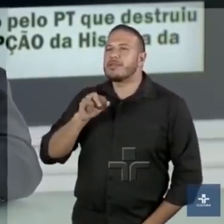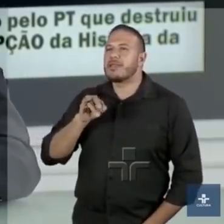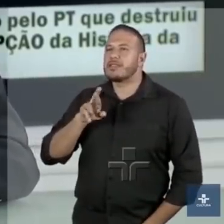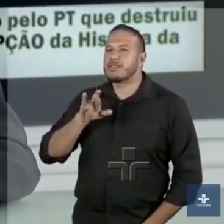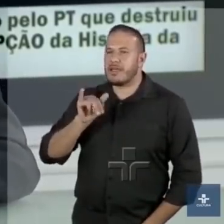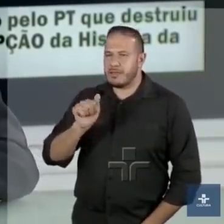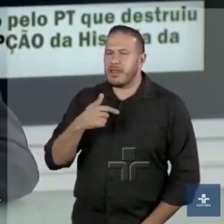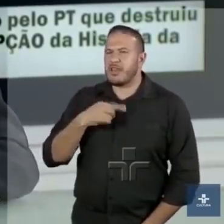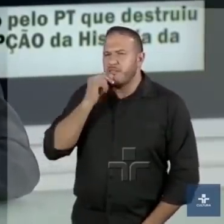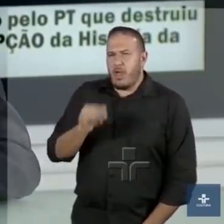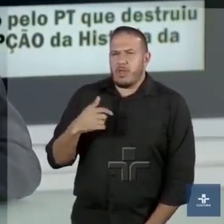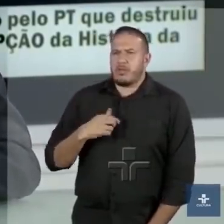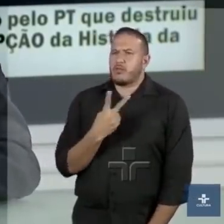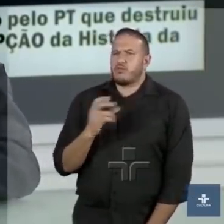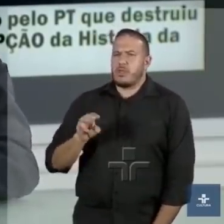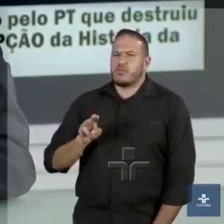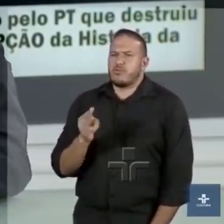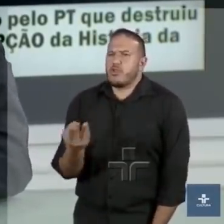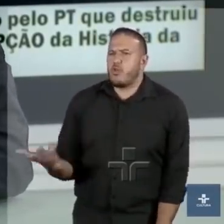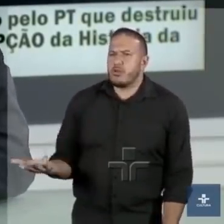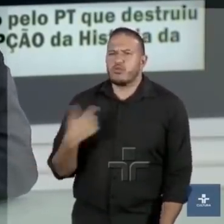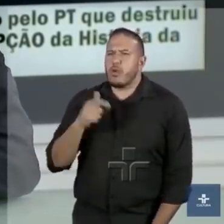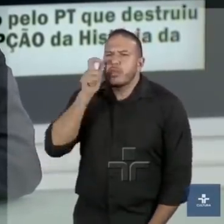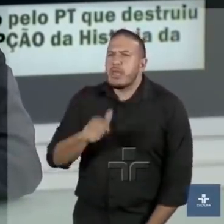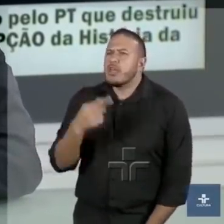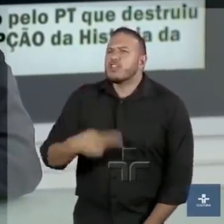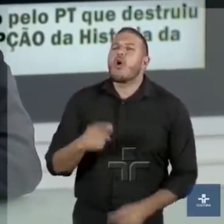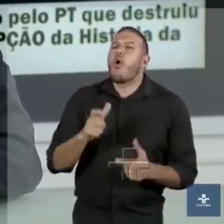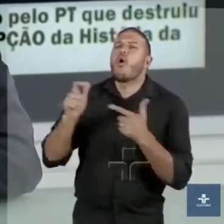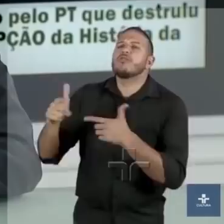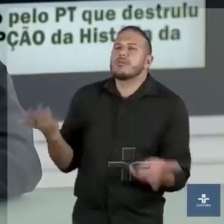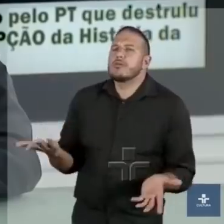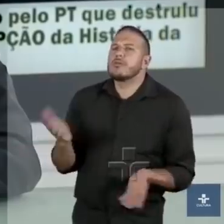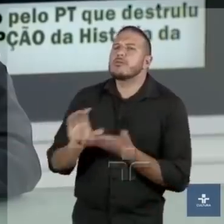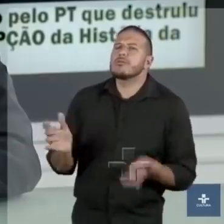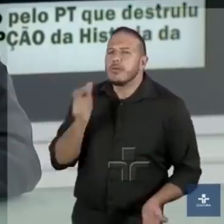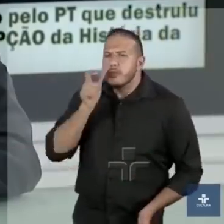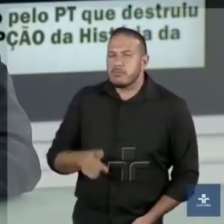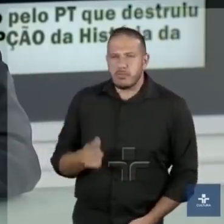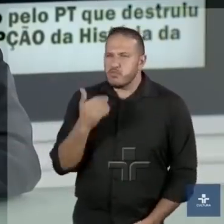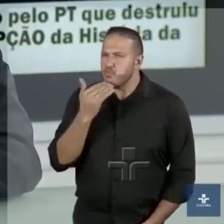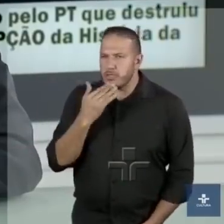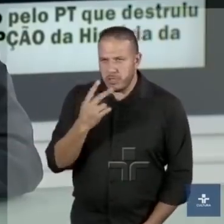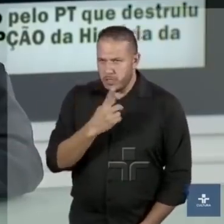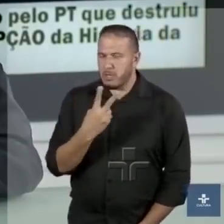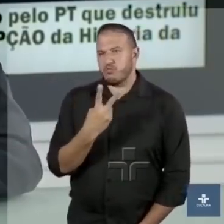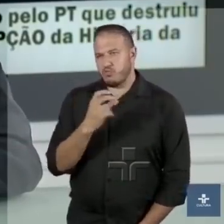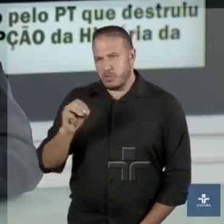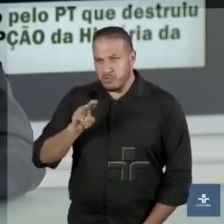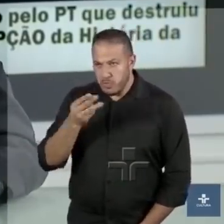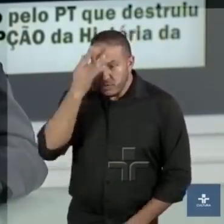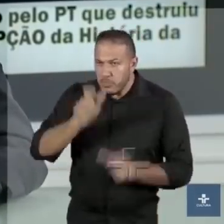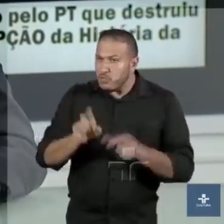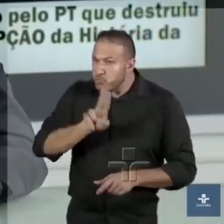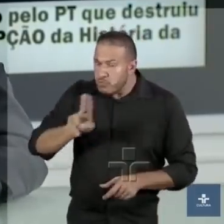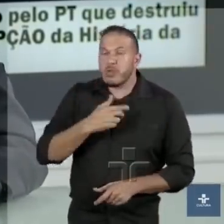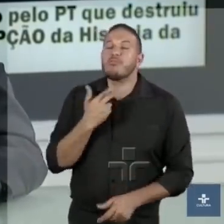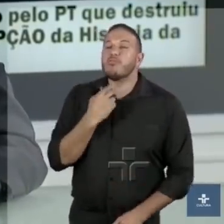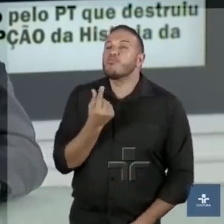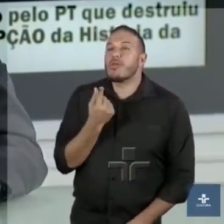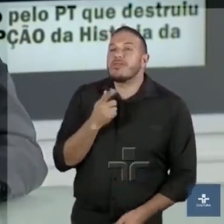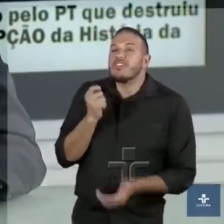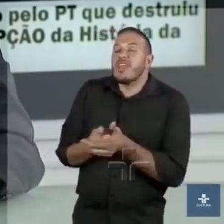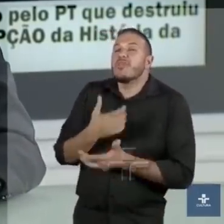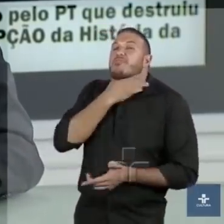falando, bom, aqui tem 200 milhões de consumidores, aqui não é interessante, onde é? Bom, primeiro que não adianta ter 200 milhões de consumidores, se 200 milhões de consumidores não tem poder de compra. O país está